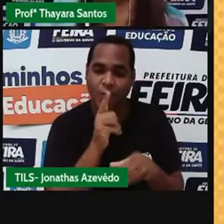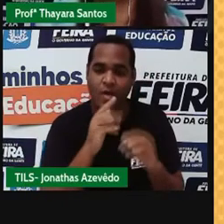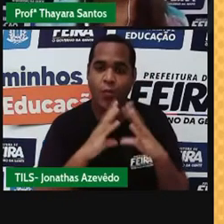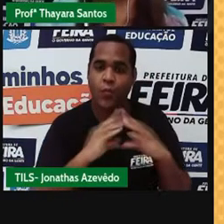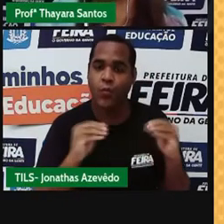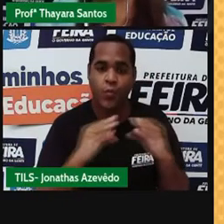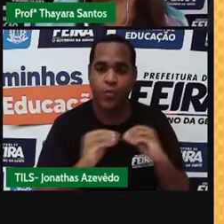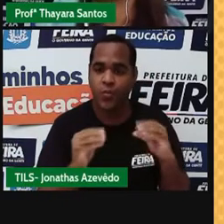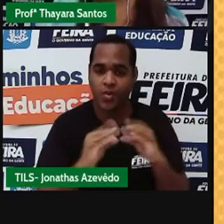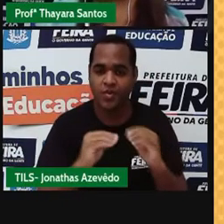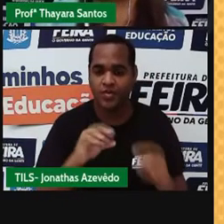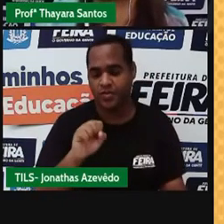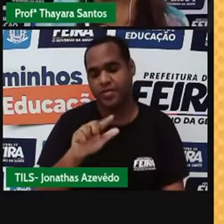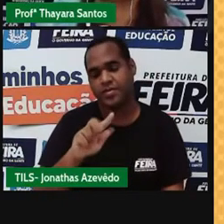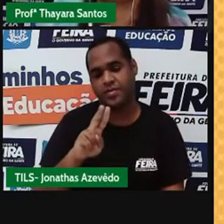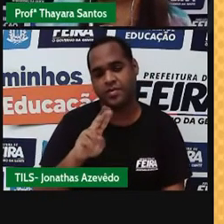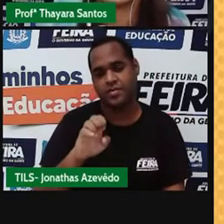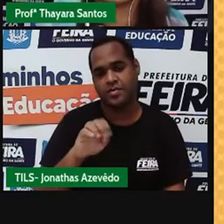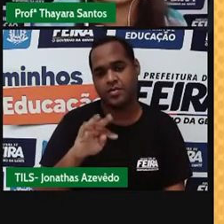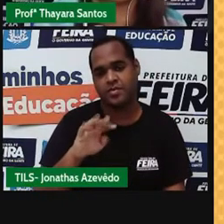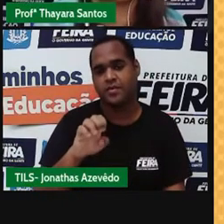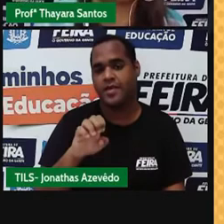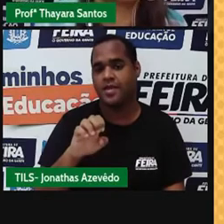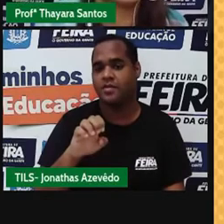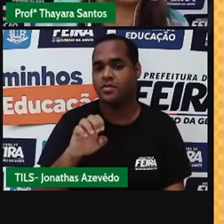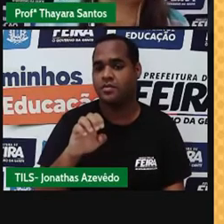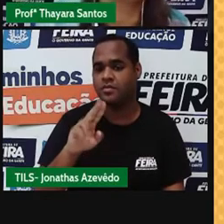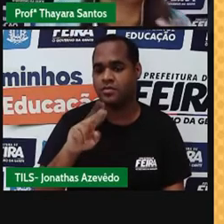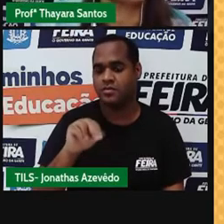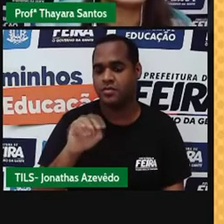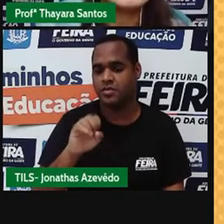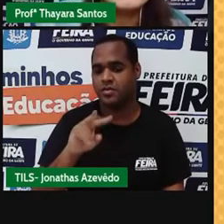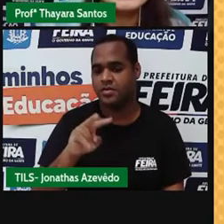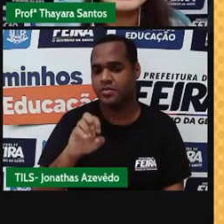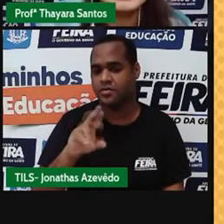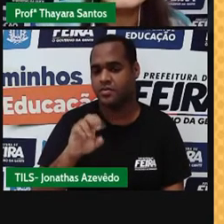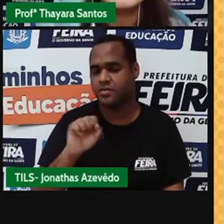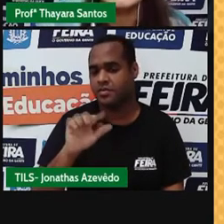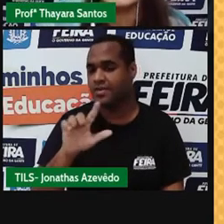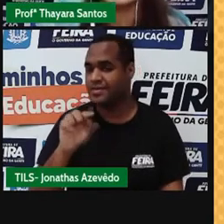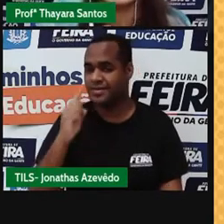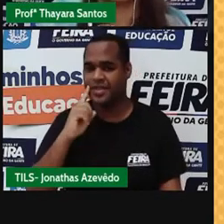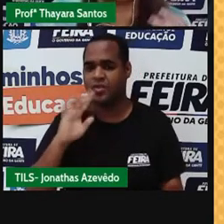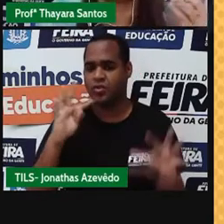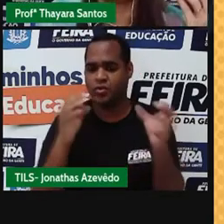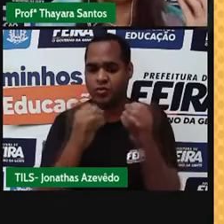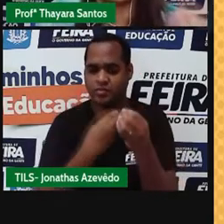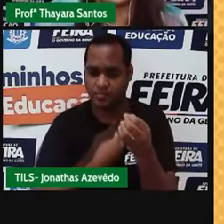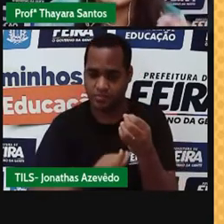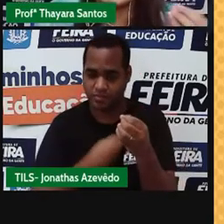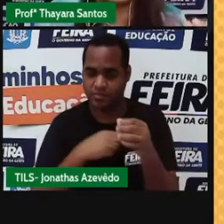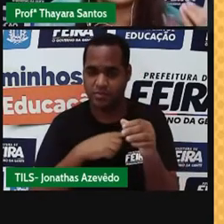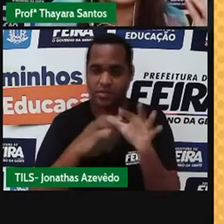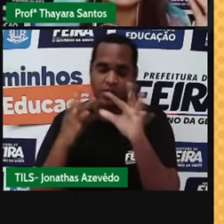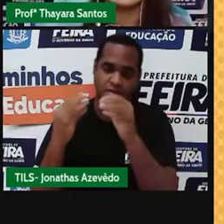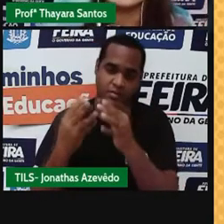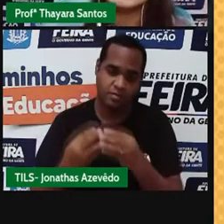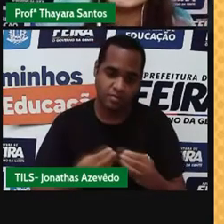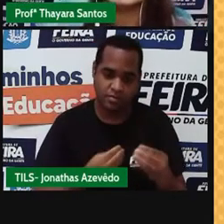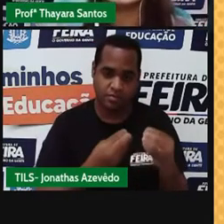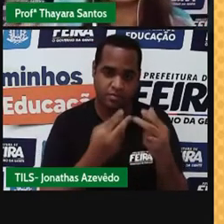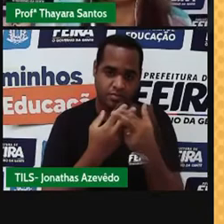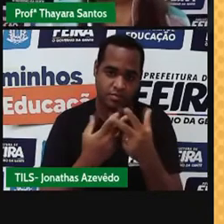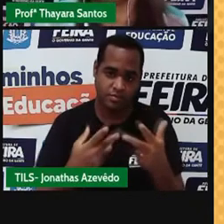e ela inclusive é conhecida como solvente universal, porque ela consegue dissolver quase tudo que existe. Então, a gente tem a água, que é o